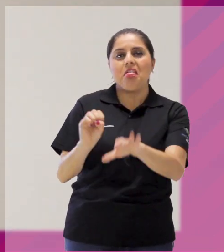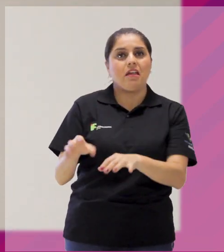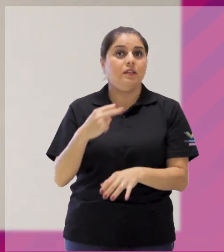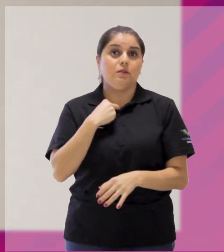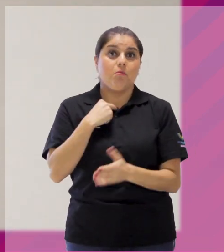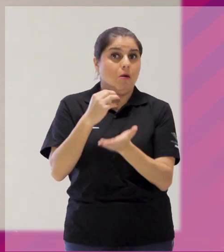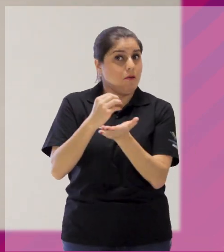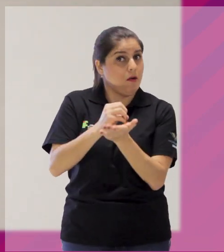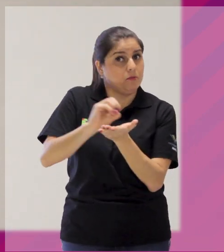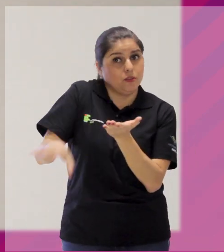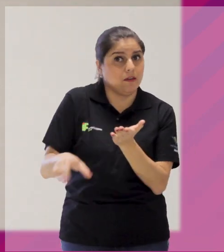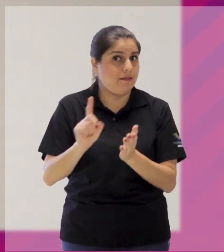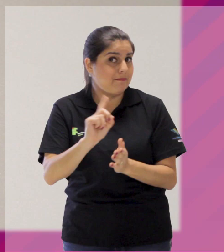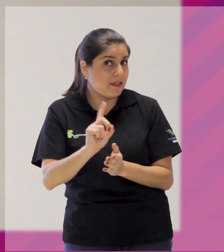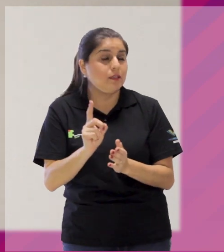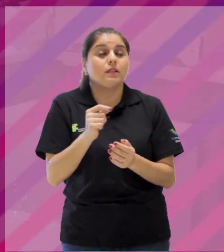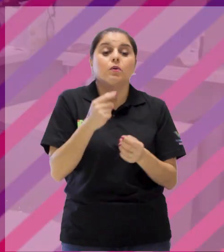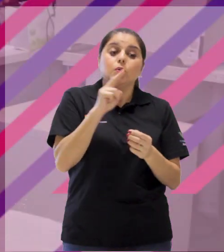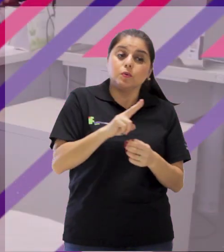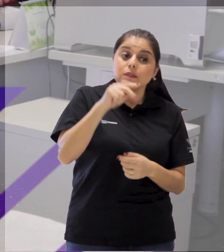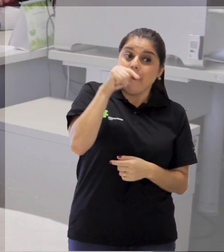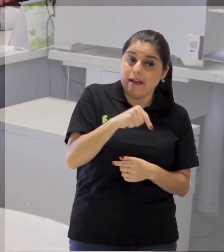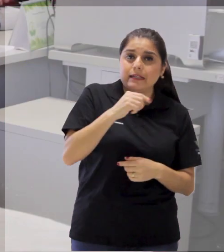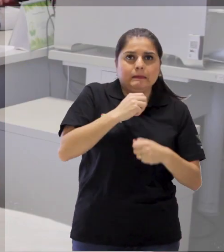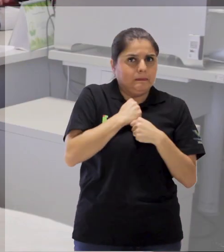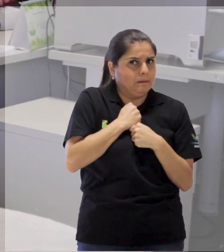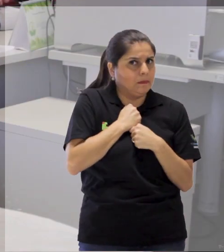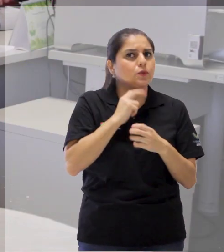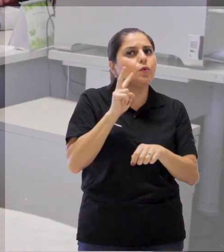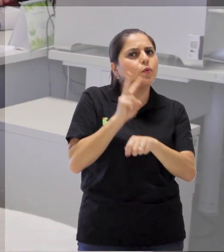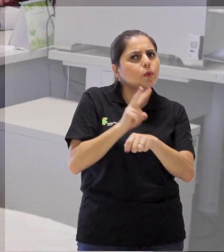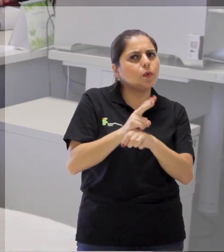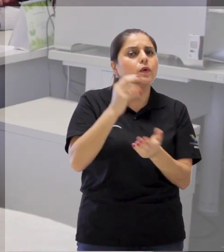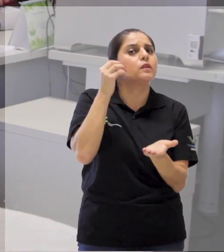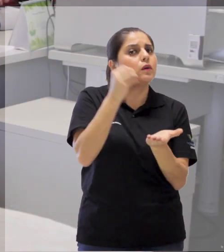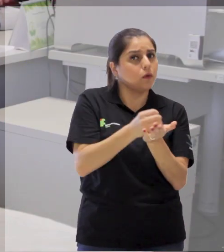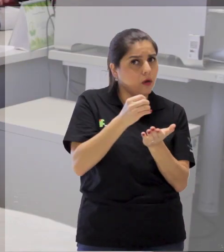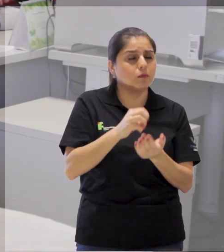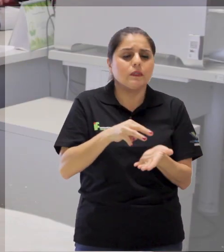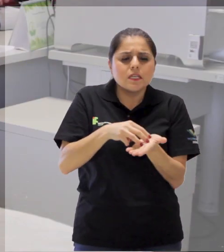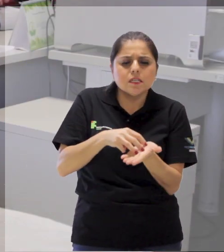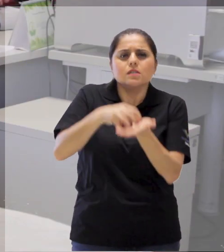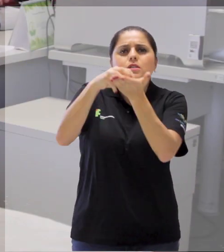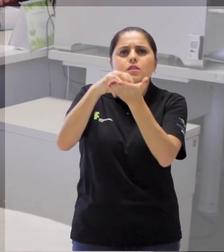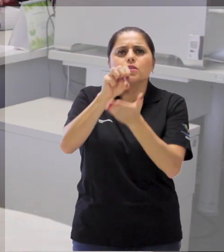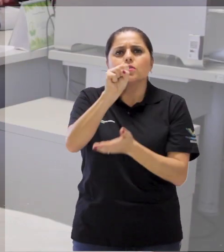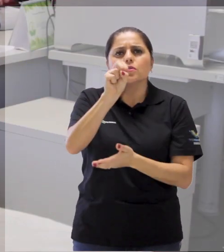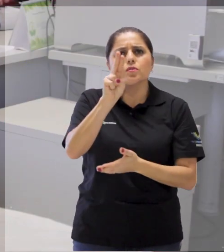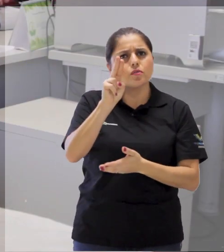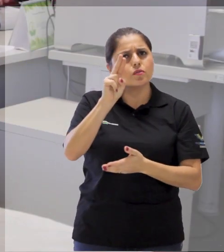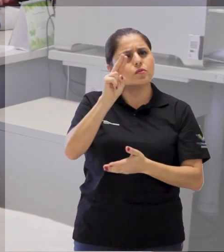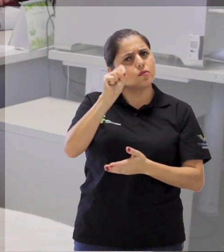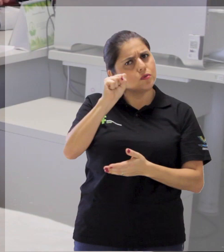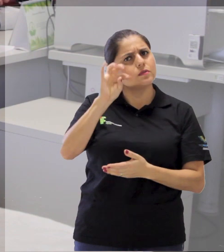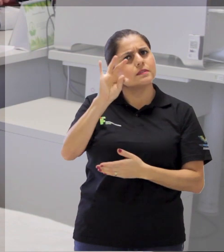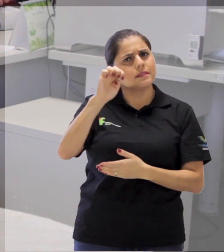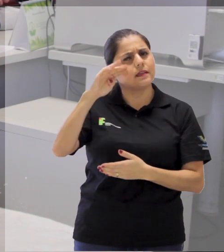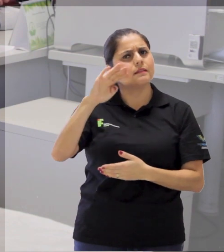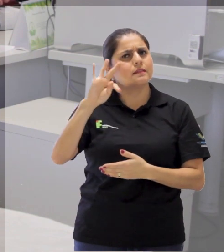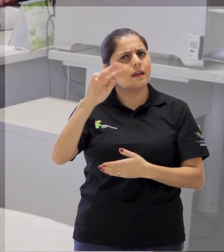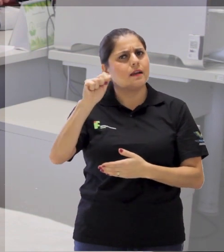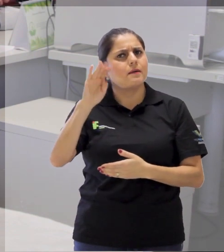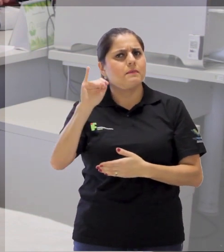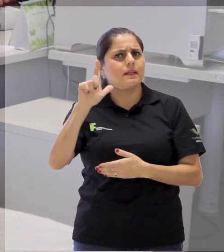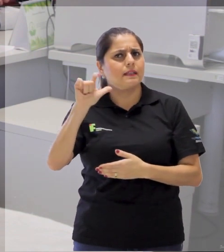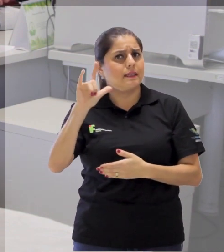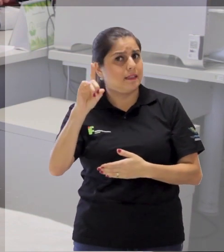por todo o evento e não tem copinhos descartáveis, então mantenha seu copo sempre contigo. A sustentabilidade também está em